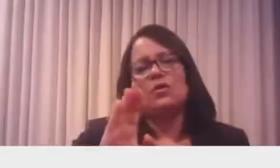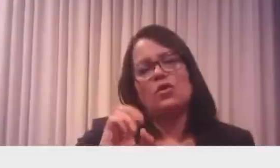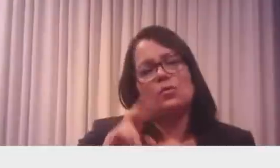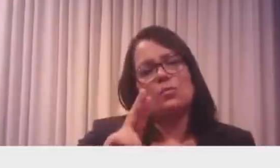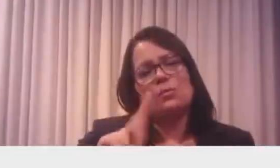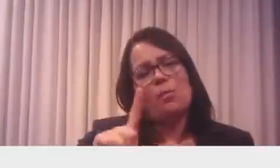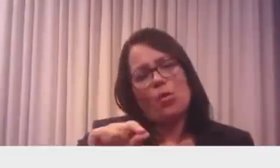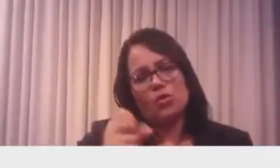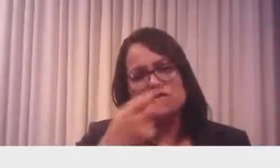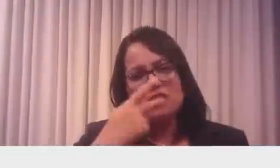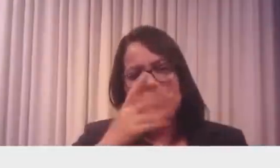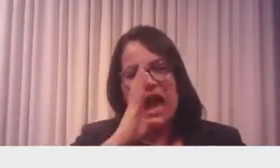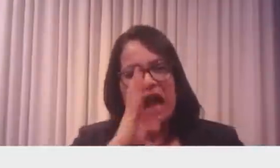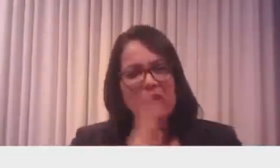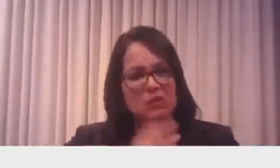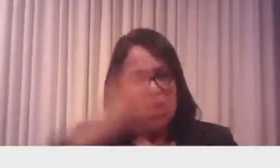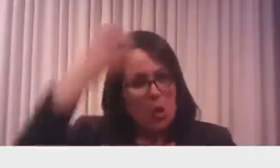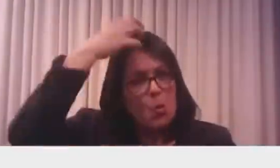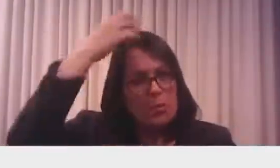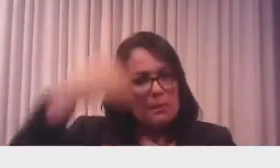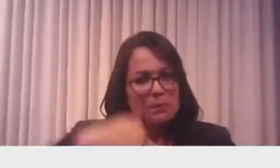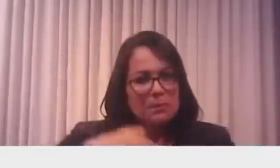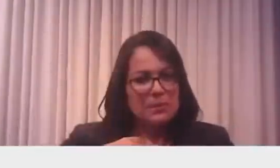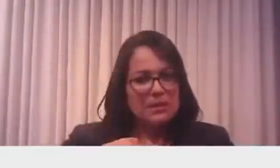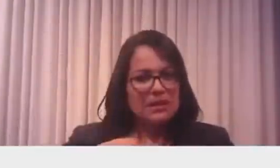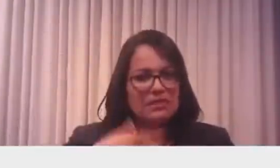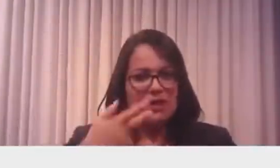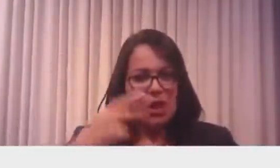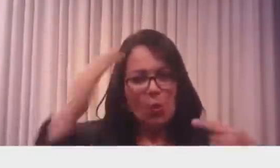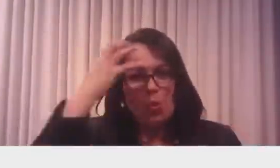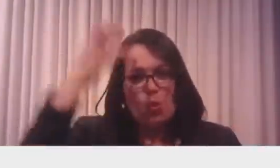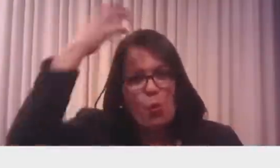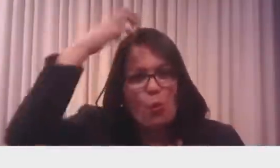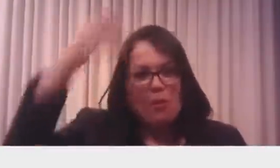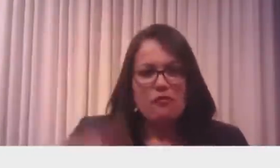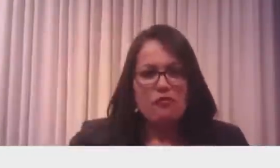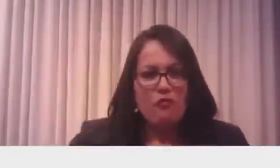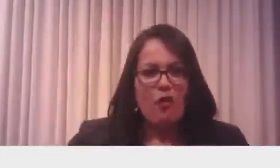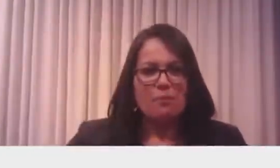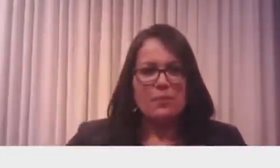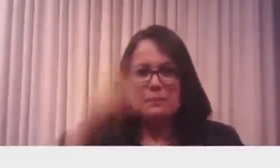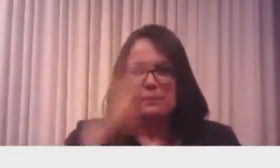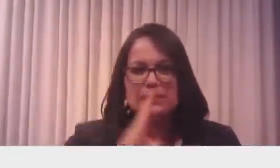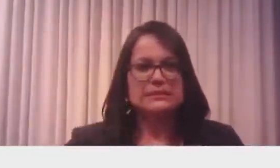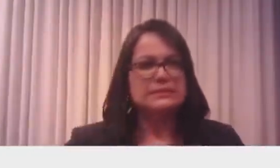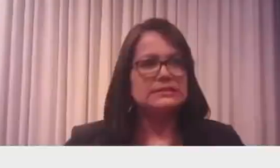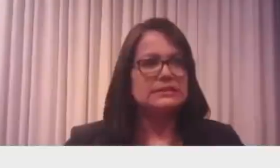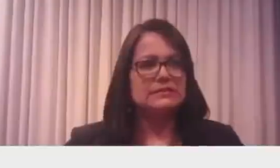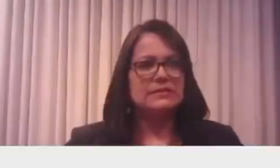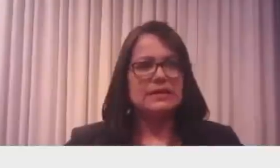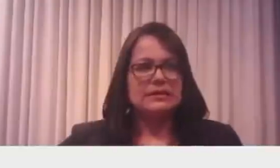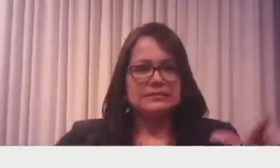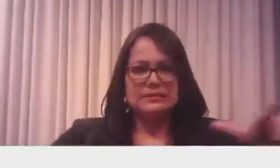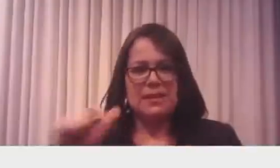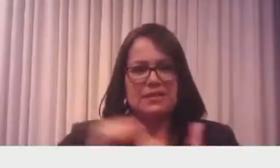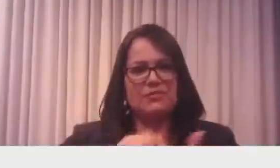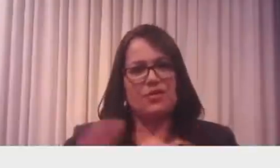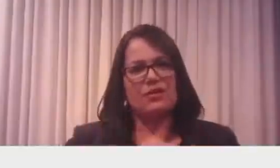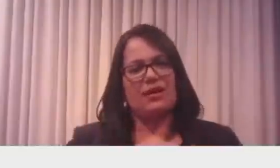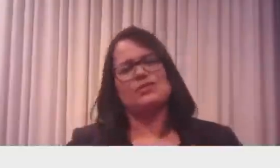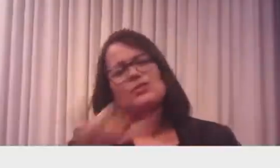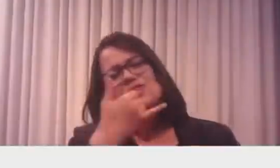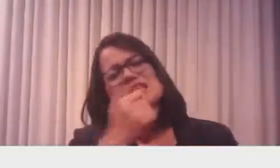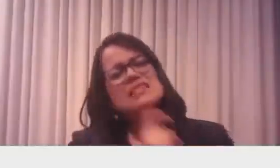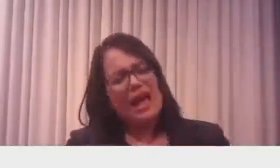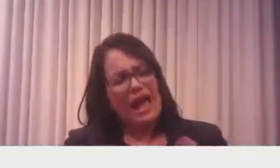depois. Agora, querer me culpar aqui da fome no Brasil, né? Ele que fala. E desemprego? Você está de sacanagem,